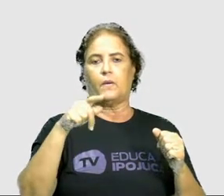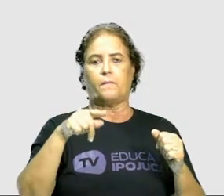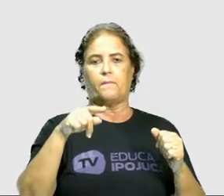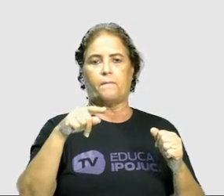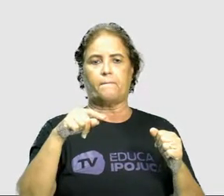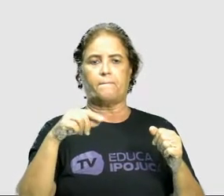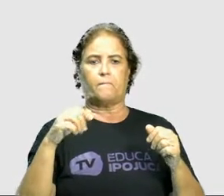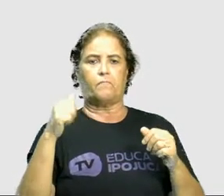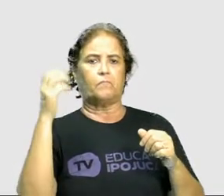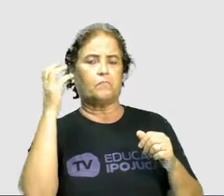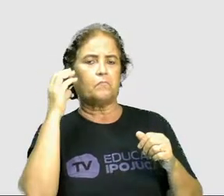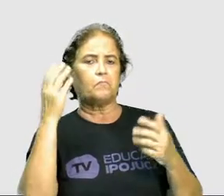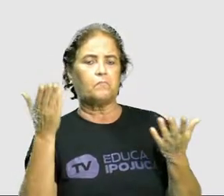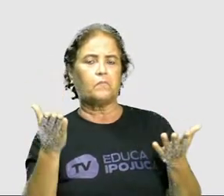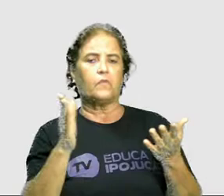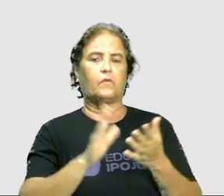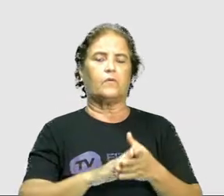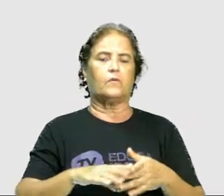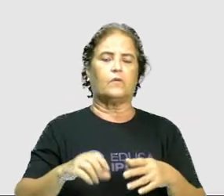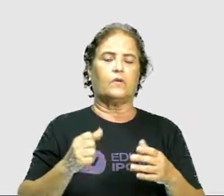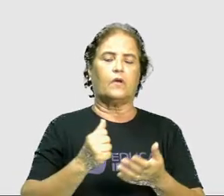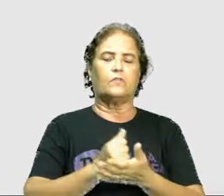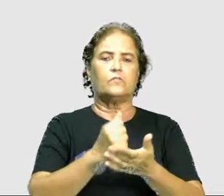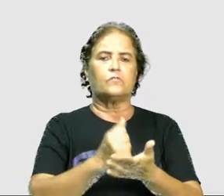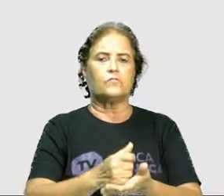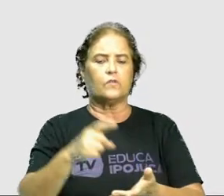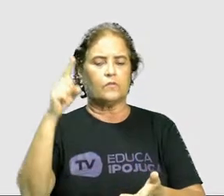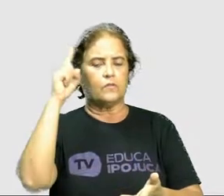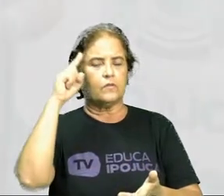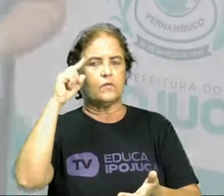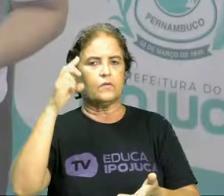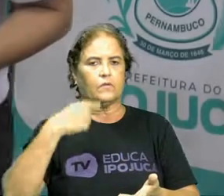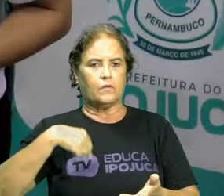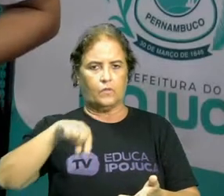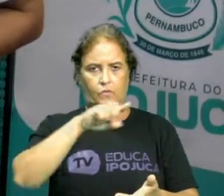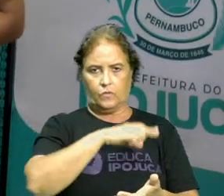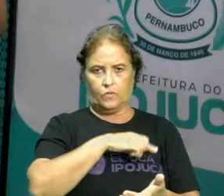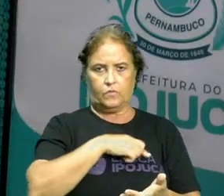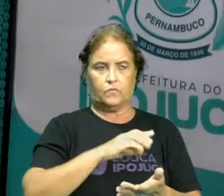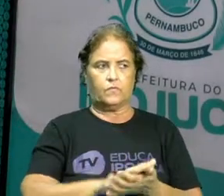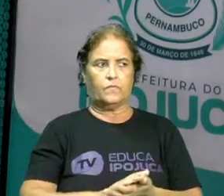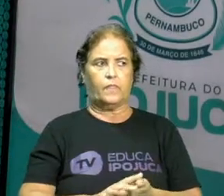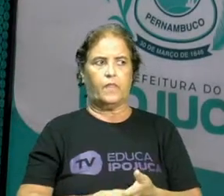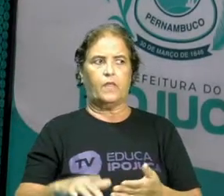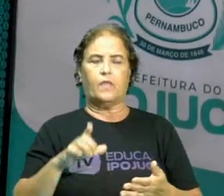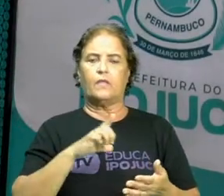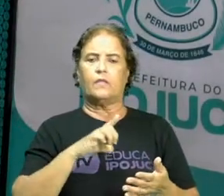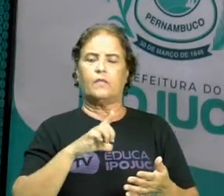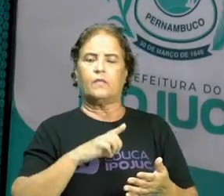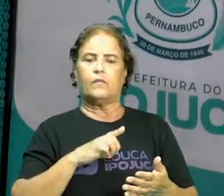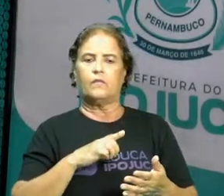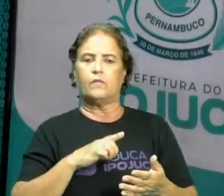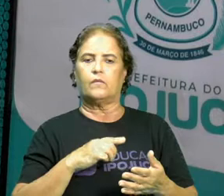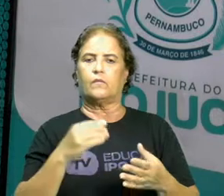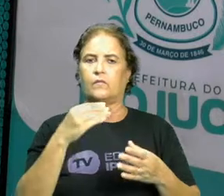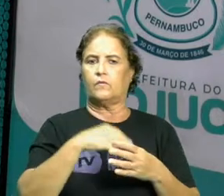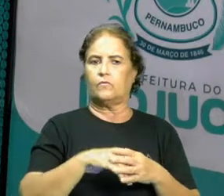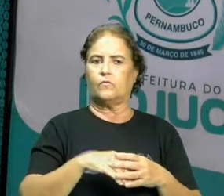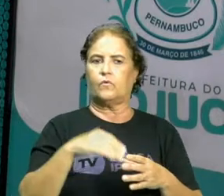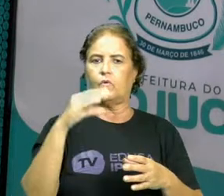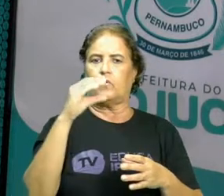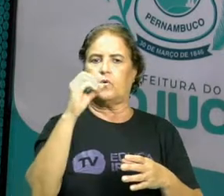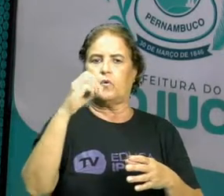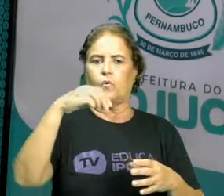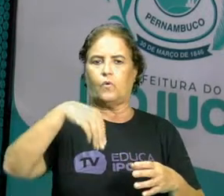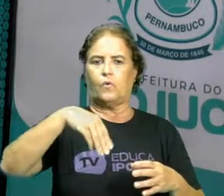facilitam a nossa vida, o nosso dia a dia. E esses aparelhos, eles são formados através dos componentes elétricos.